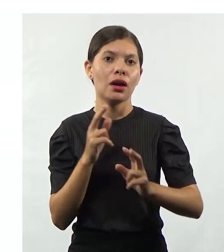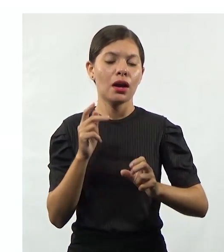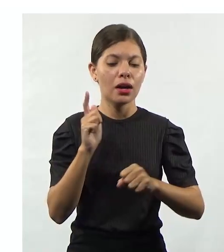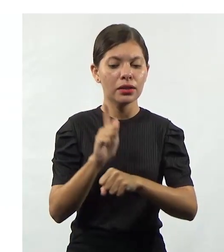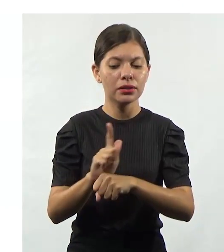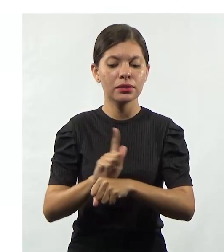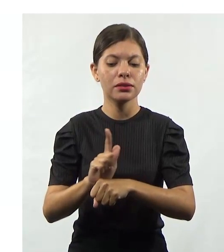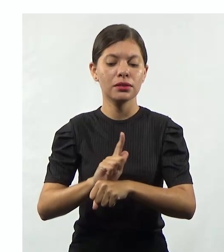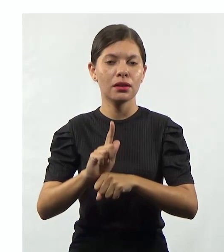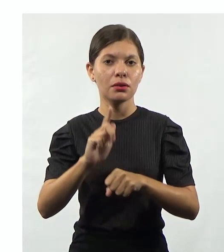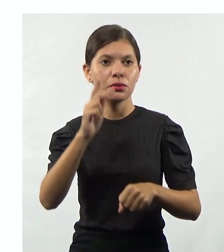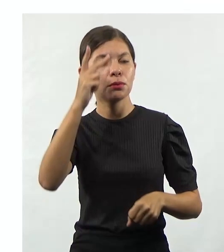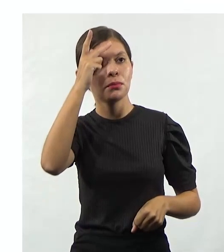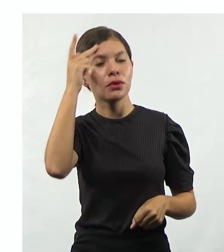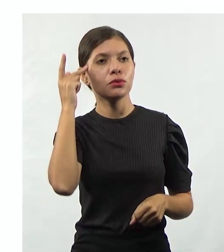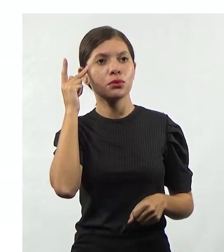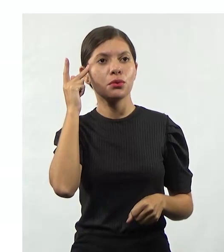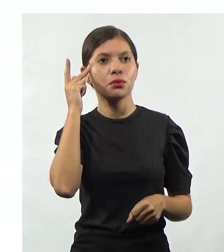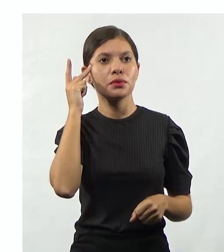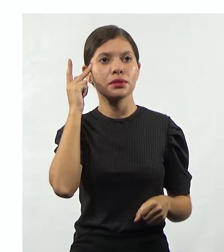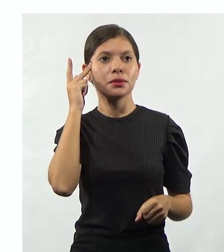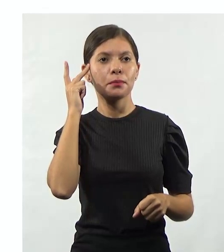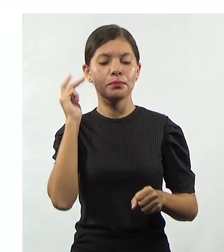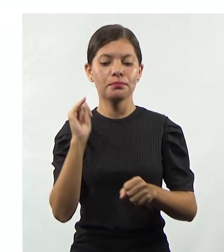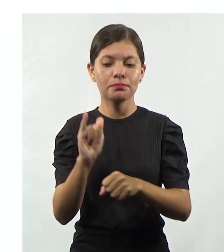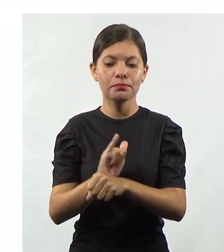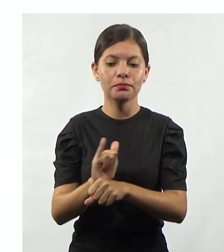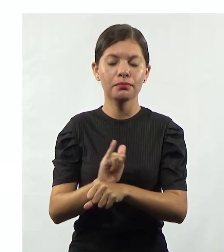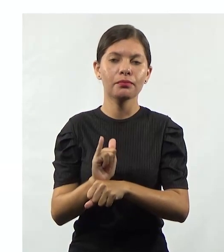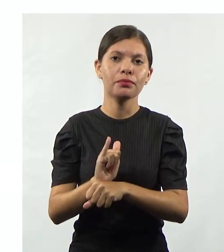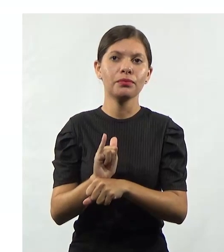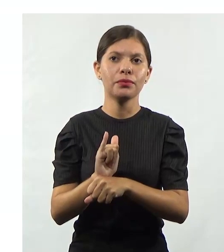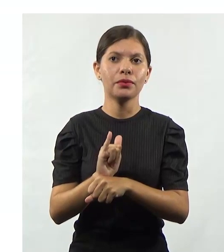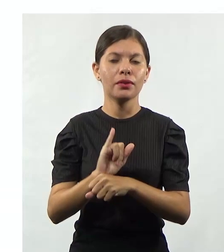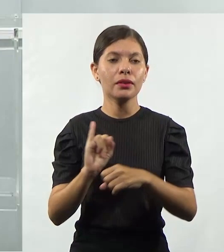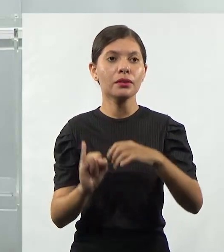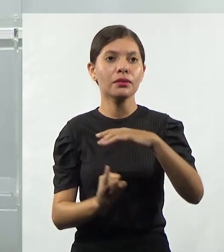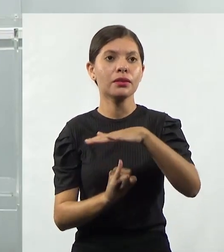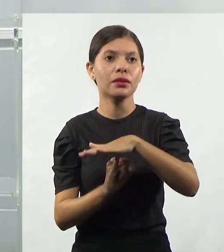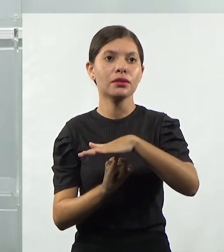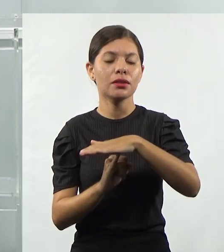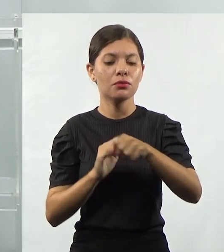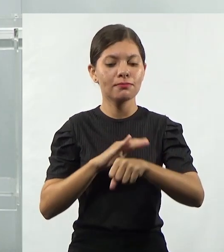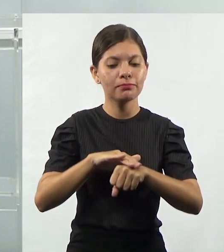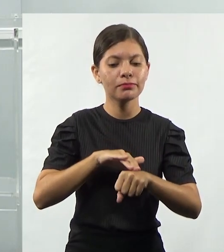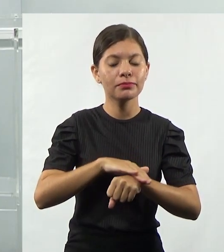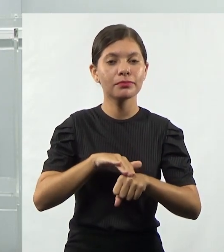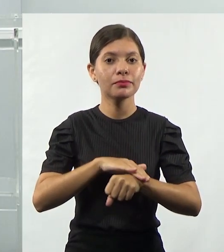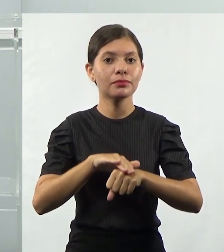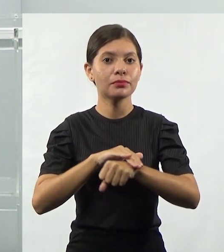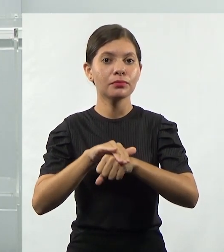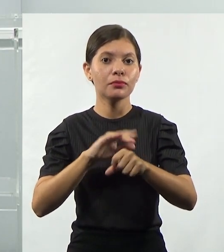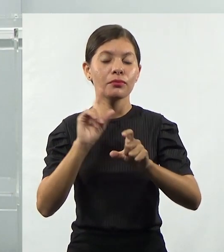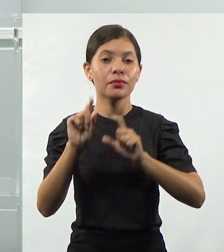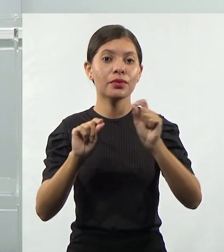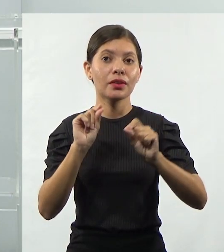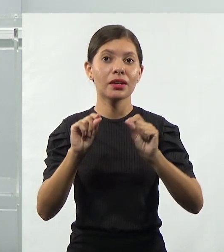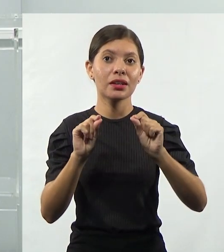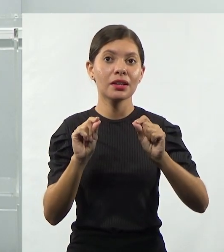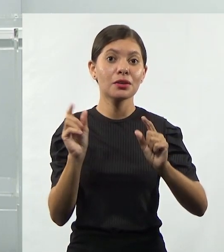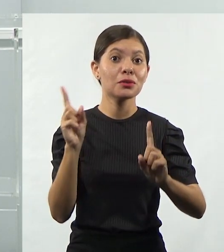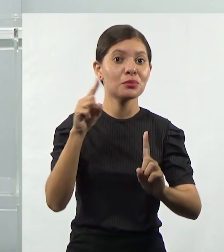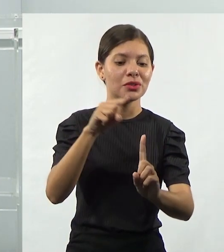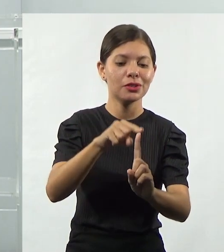da gestão de pessoas. Ou seja, a estratégia da organização, ela tem que estar conversando com os